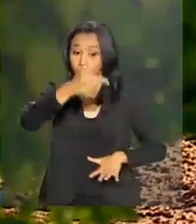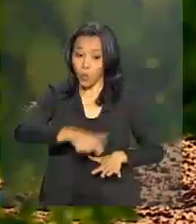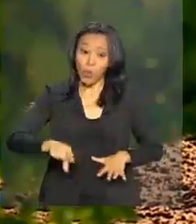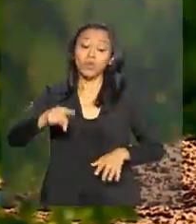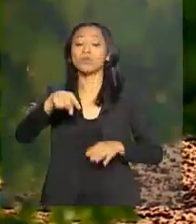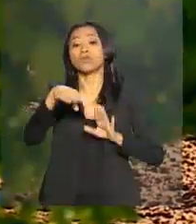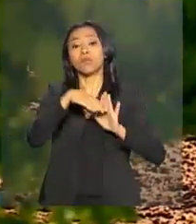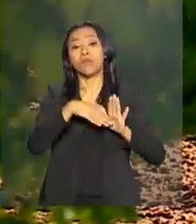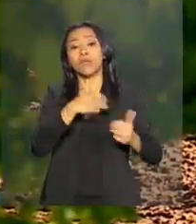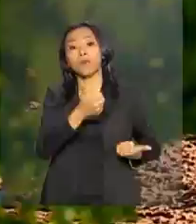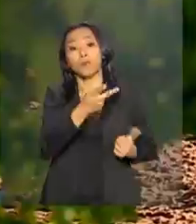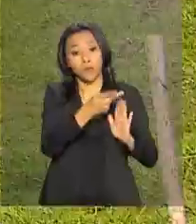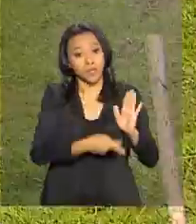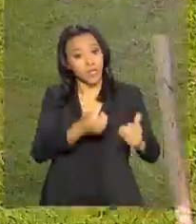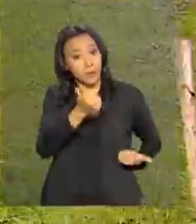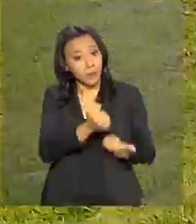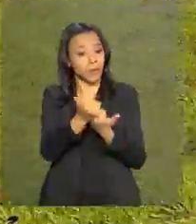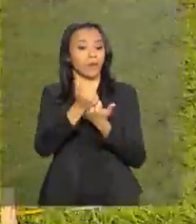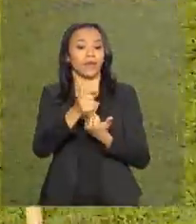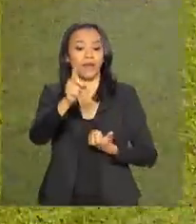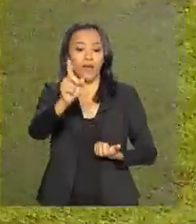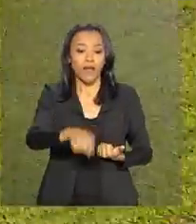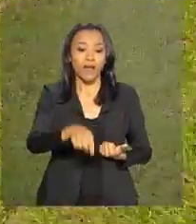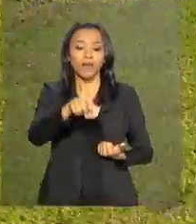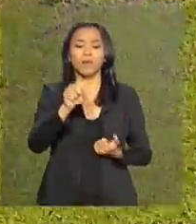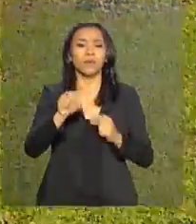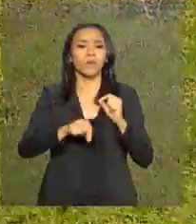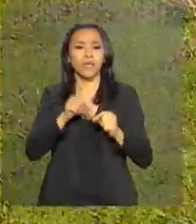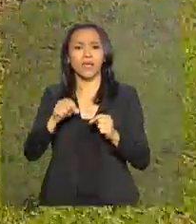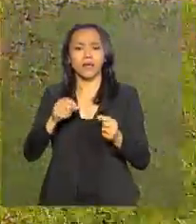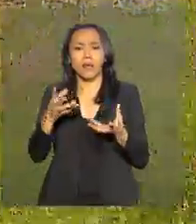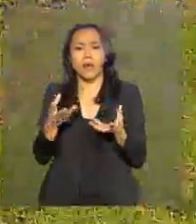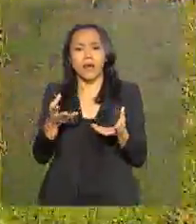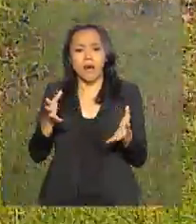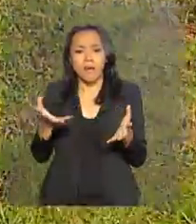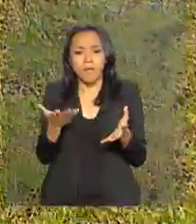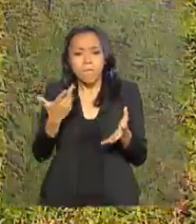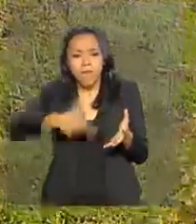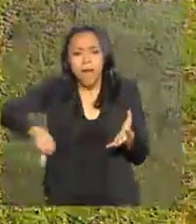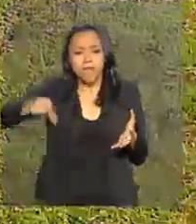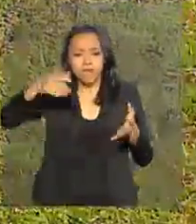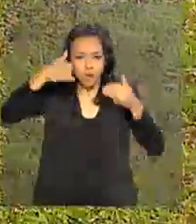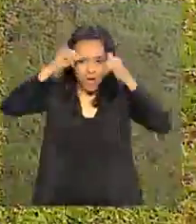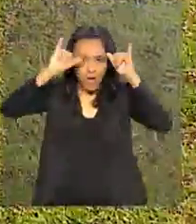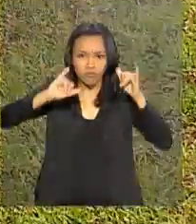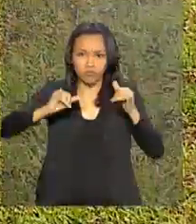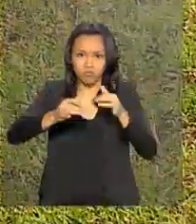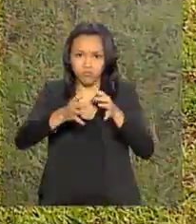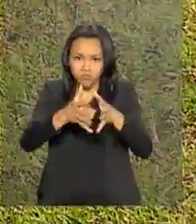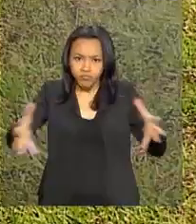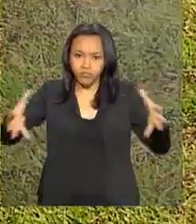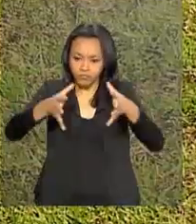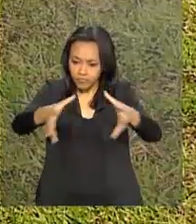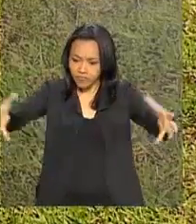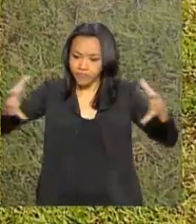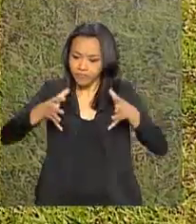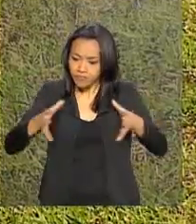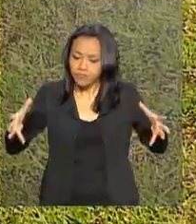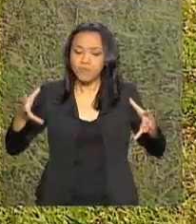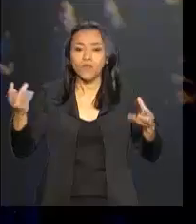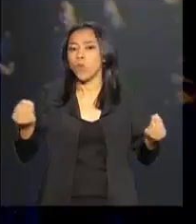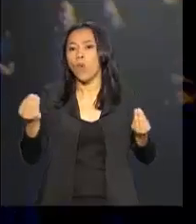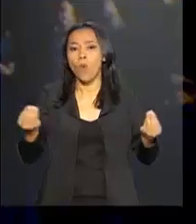do Mário é o Renova Rebanho, voltado para aumentar a produtividade do gado nas fazendas atingidas a partir do melhoramento